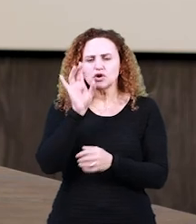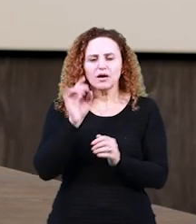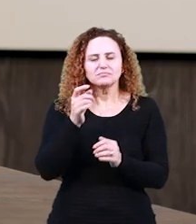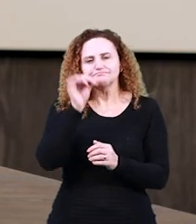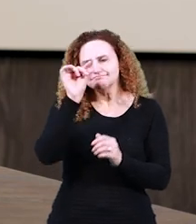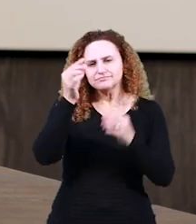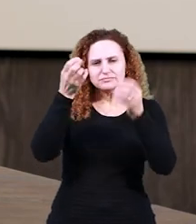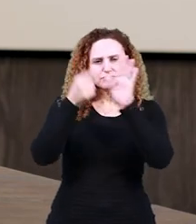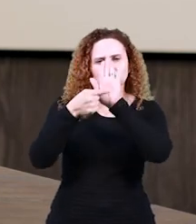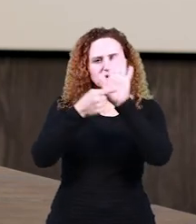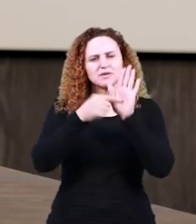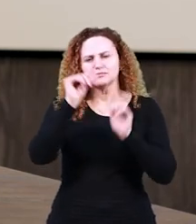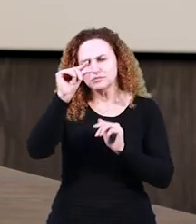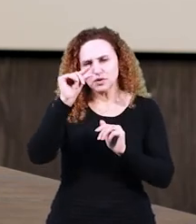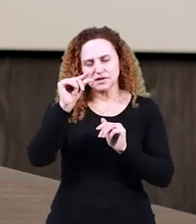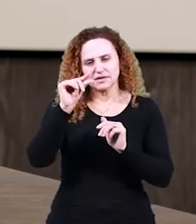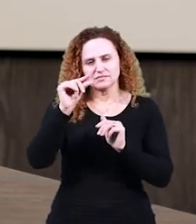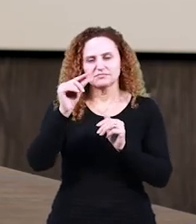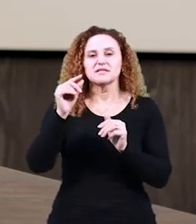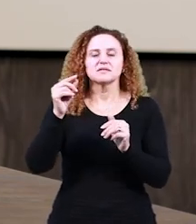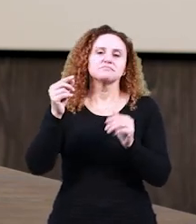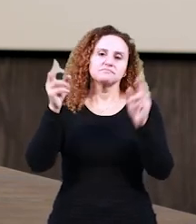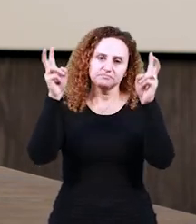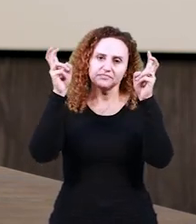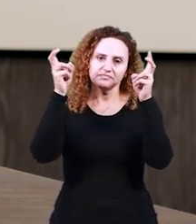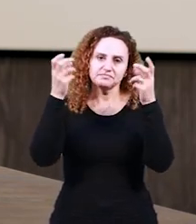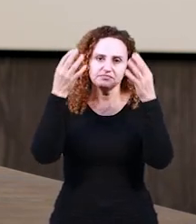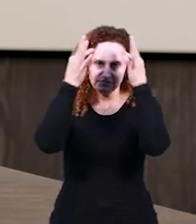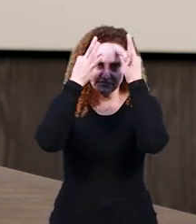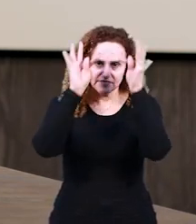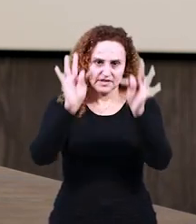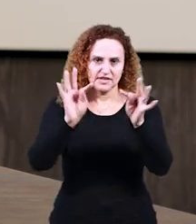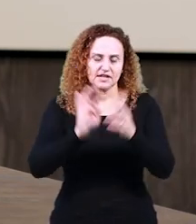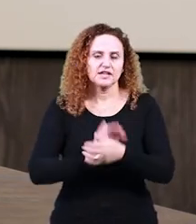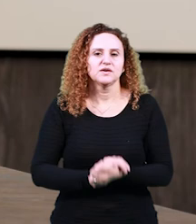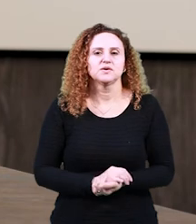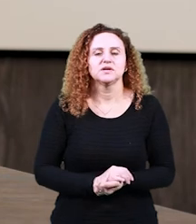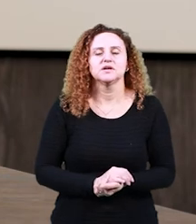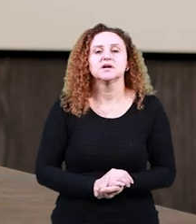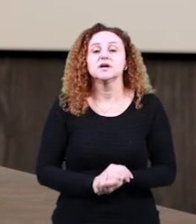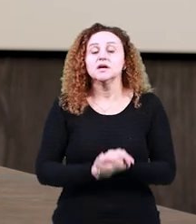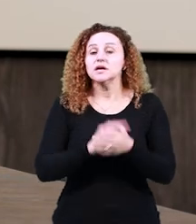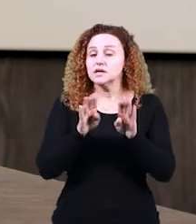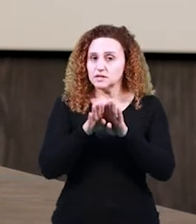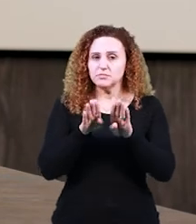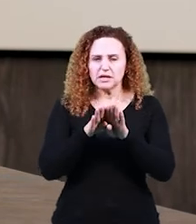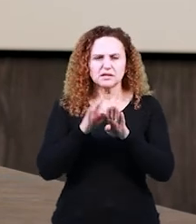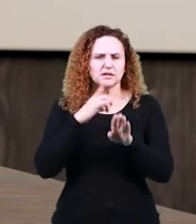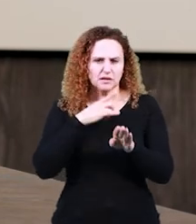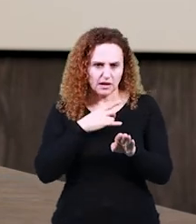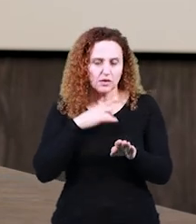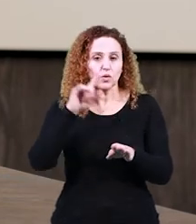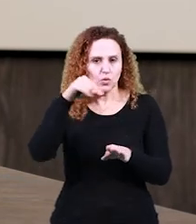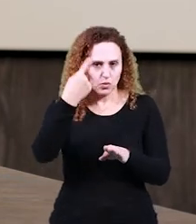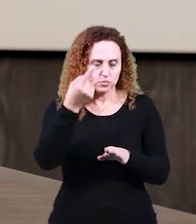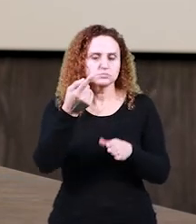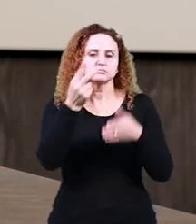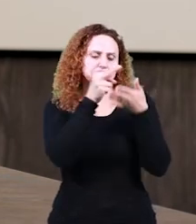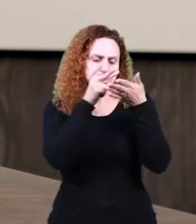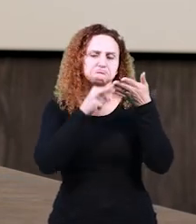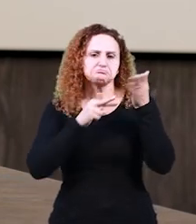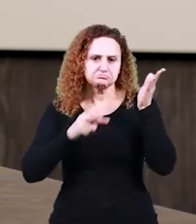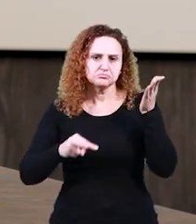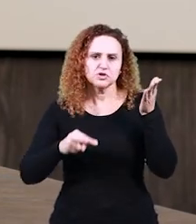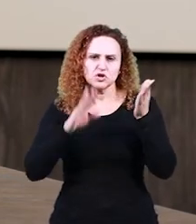interessar no material de vocês, eu deixei outras indicações de leitura, né? que